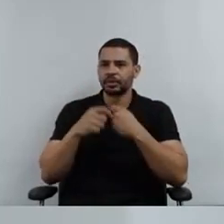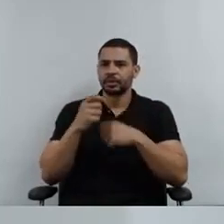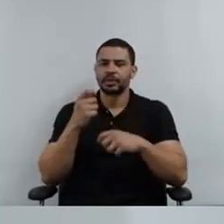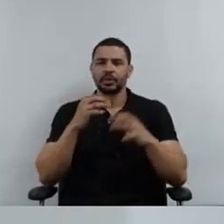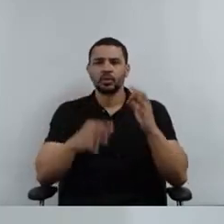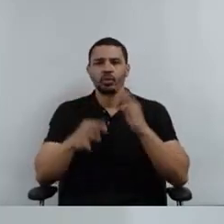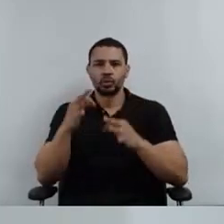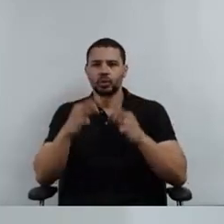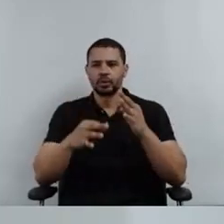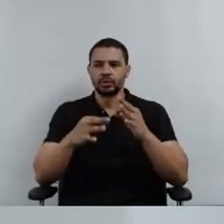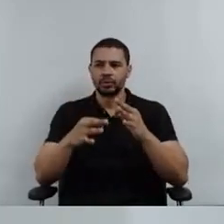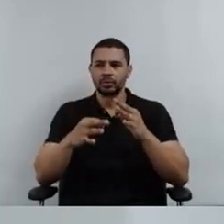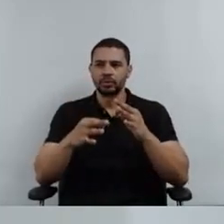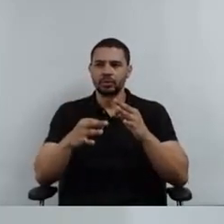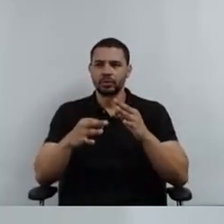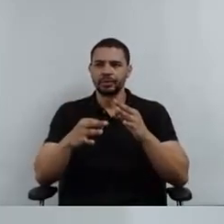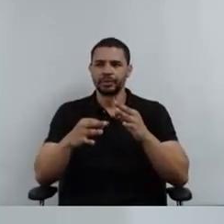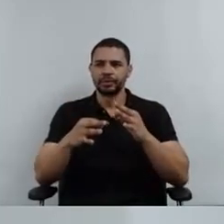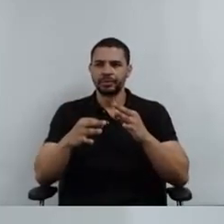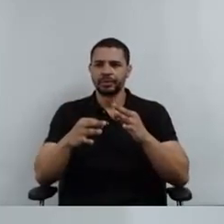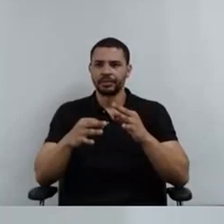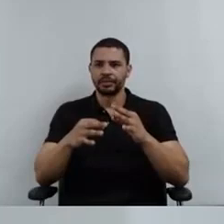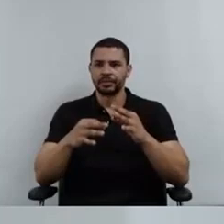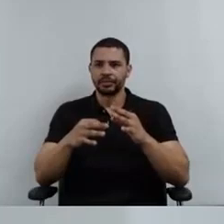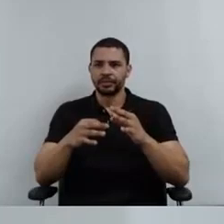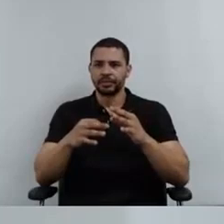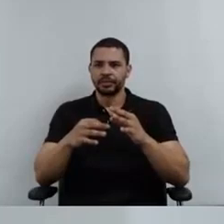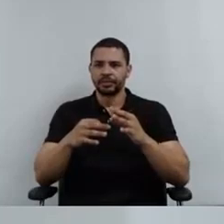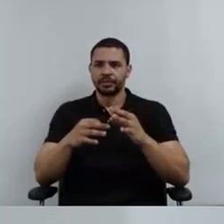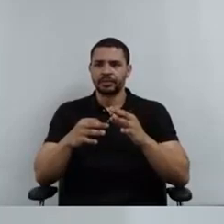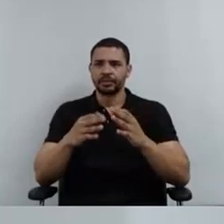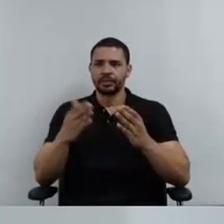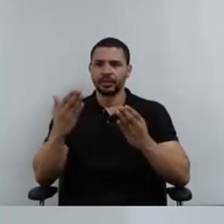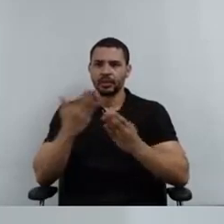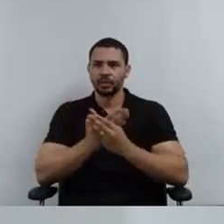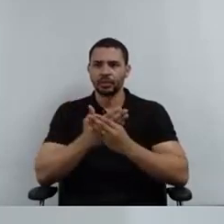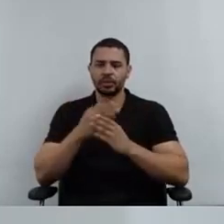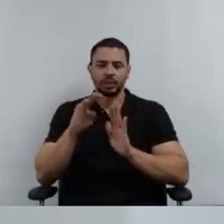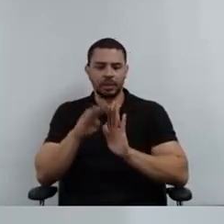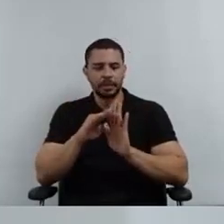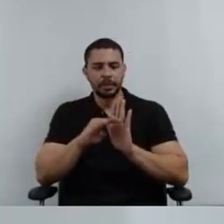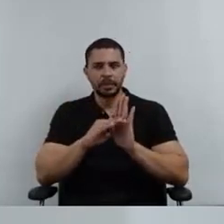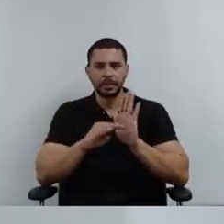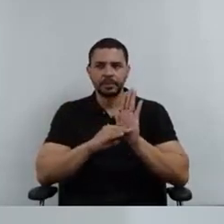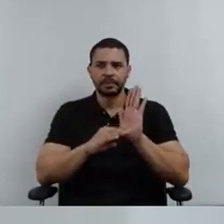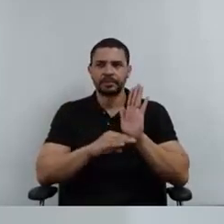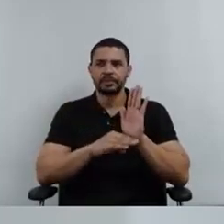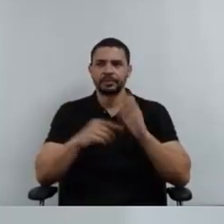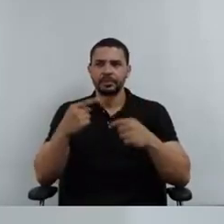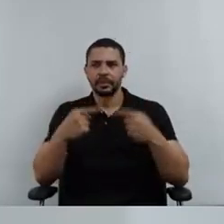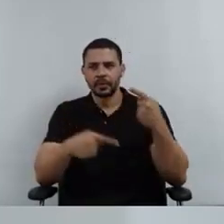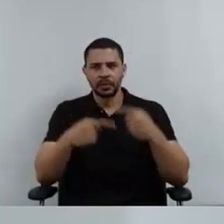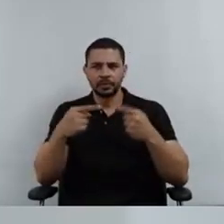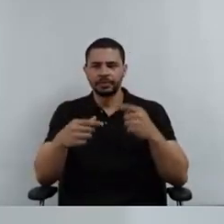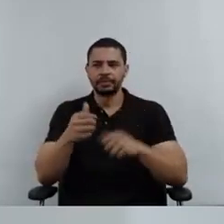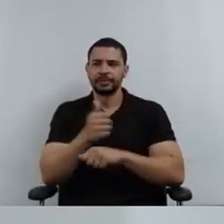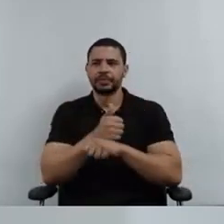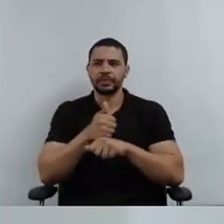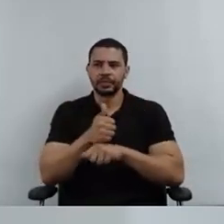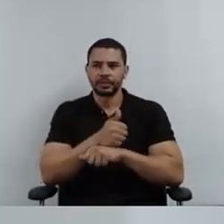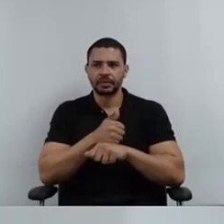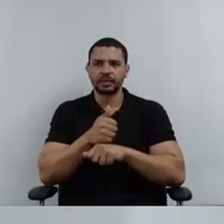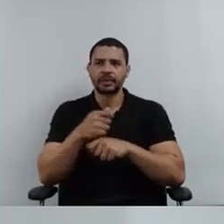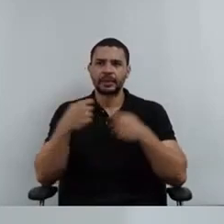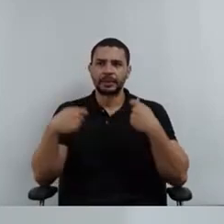definição de atribuições e processo seletivo de forma transparente e profissional. Destacamos também a necessidade de pensar um